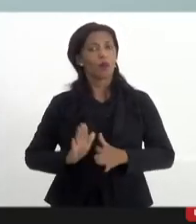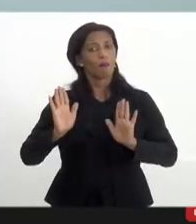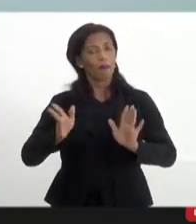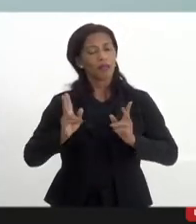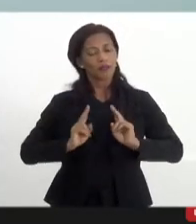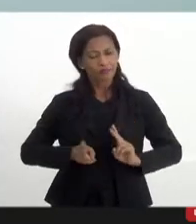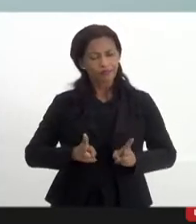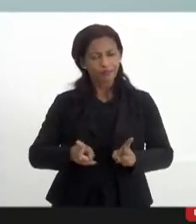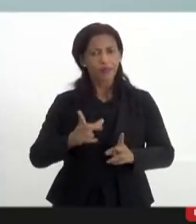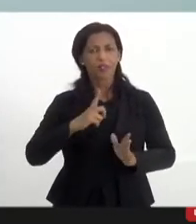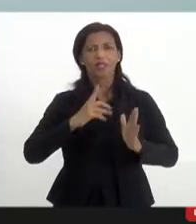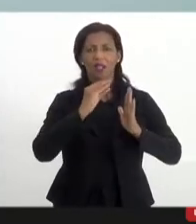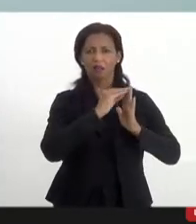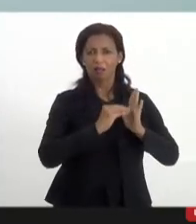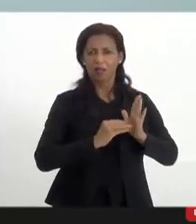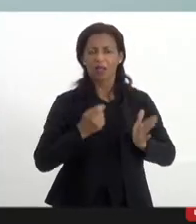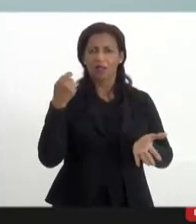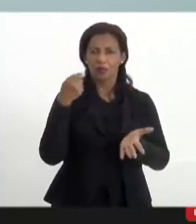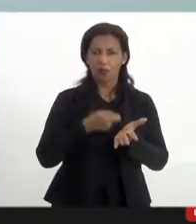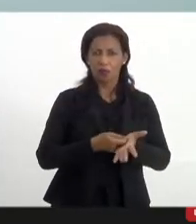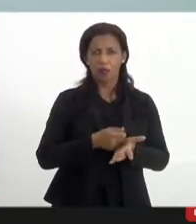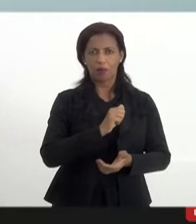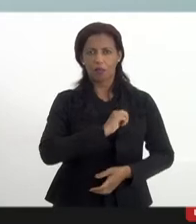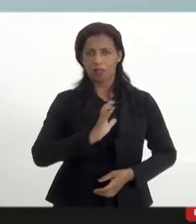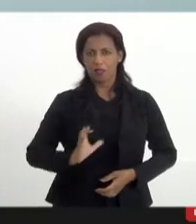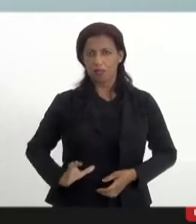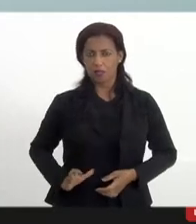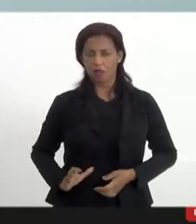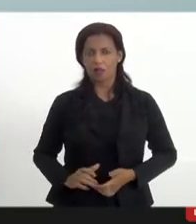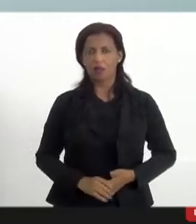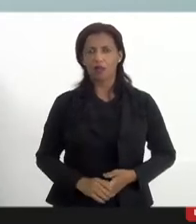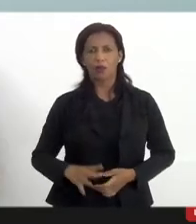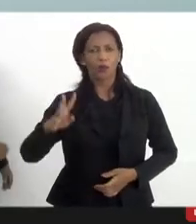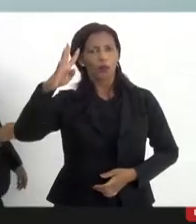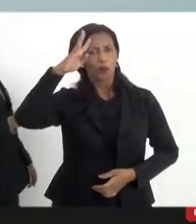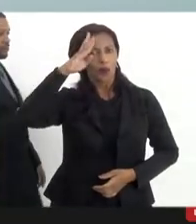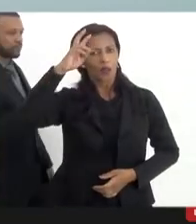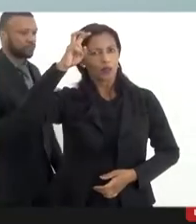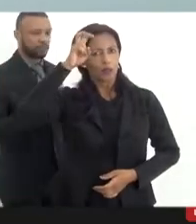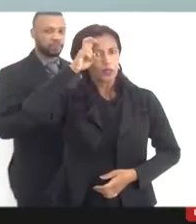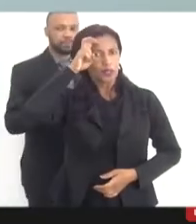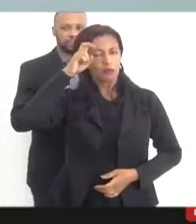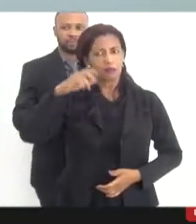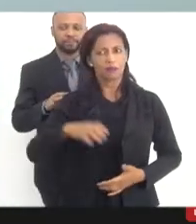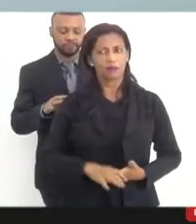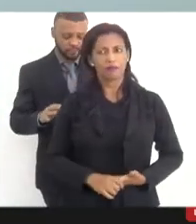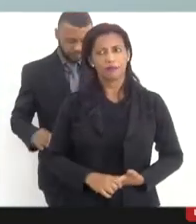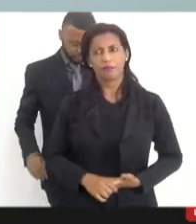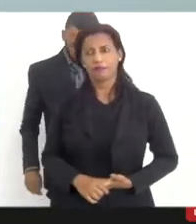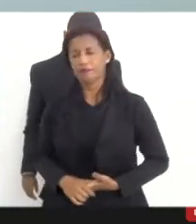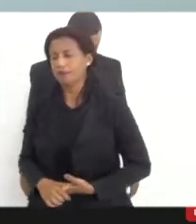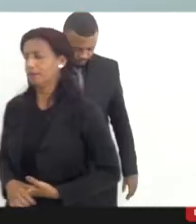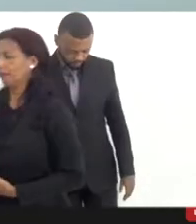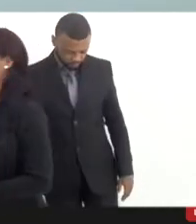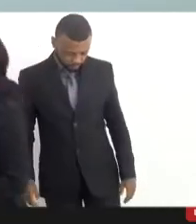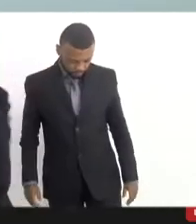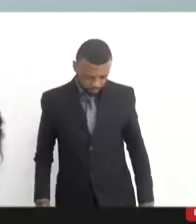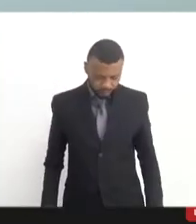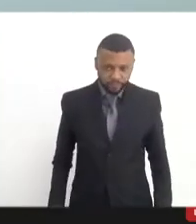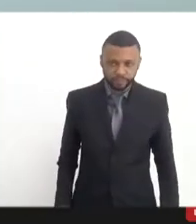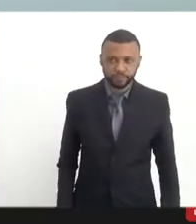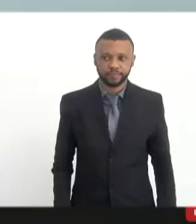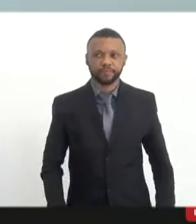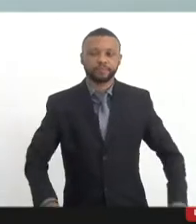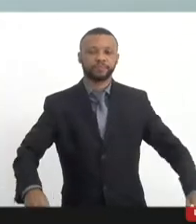assim, tem uma agenda a ser confirmada com o presidente André Siliano na quarta ou na quinta da próxima semana, às 14 horas, sob esta